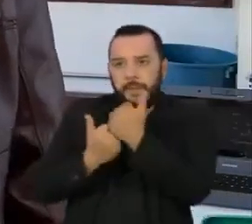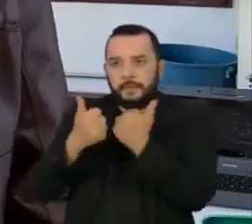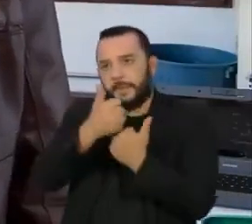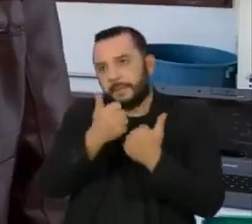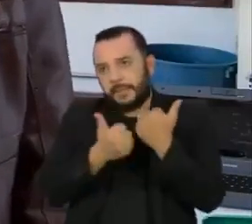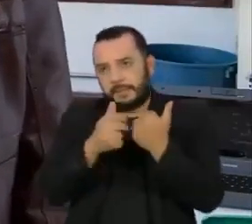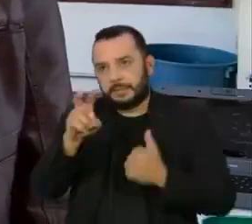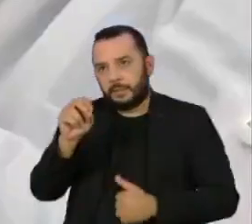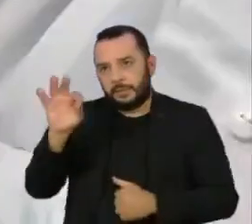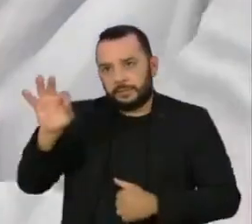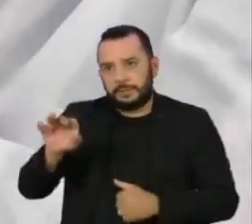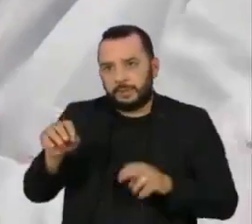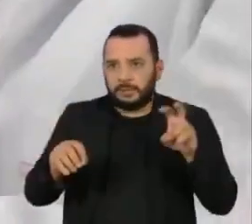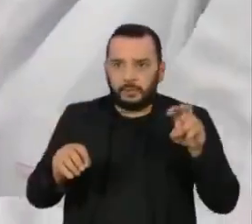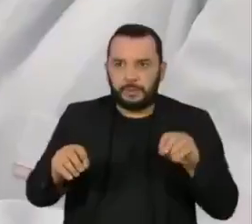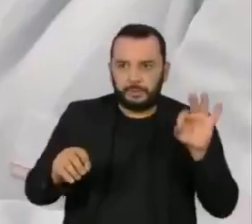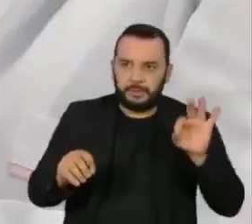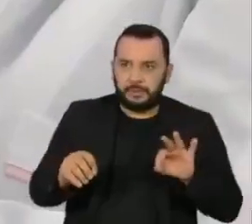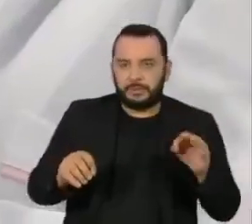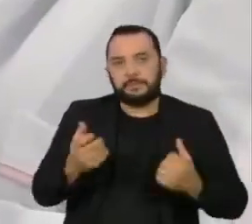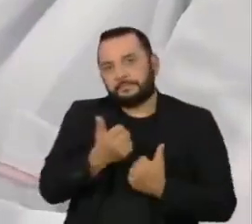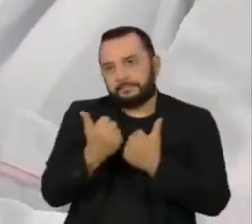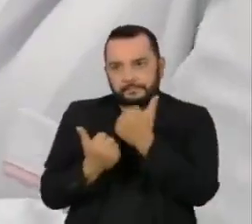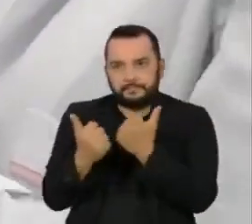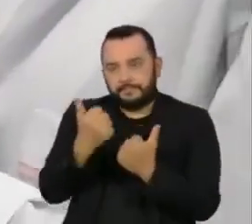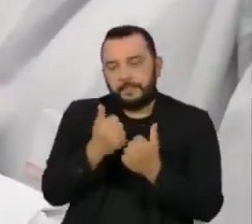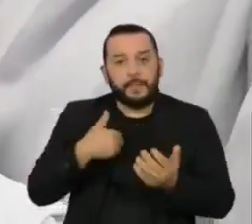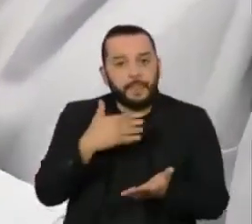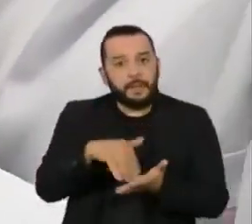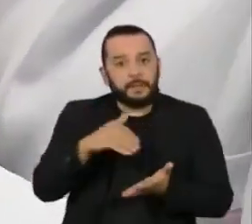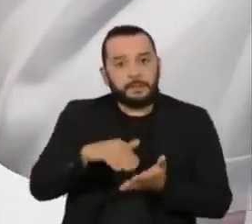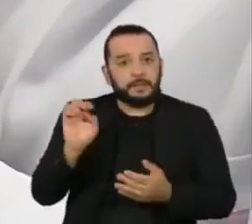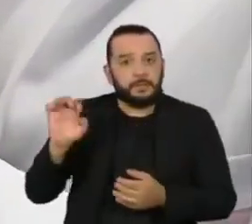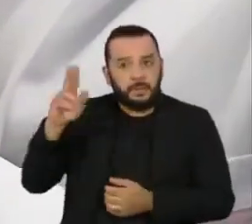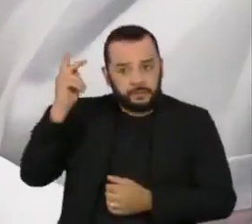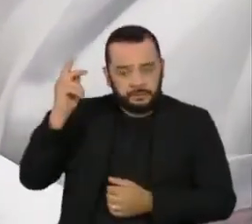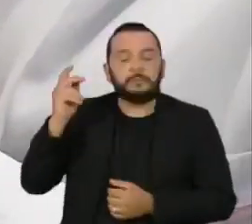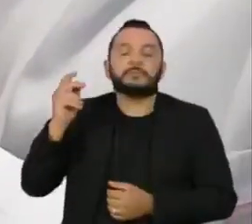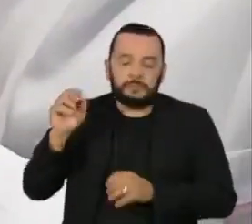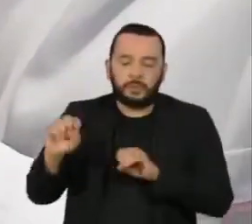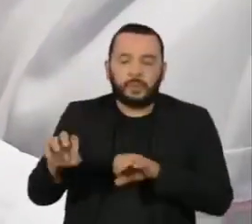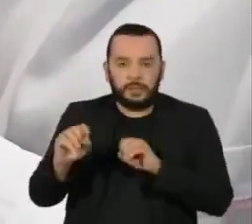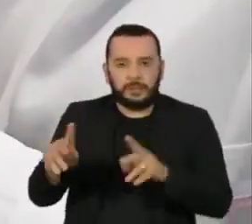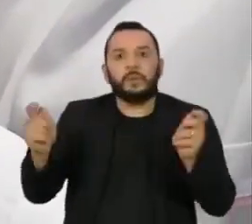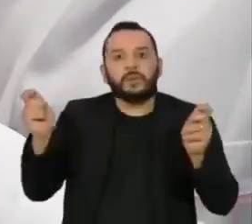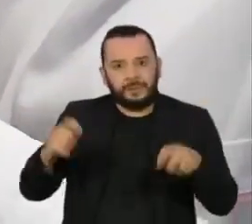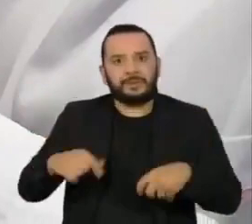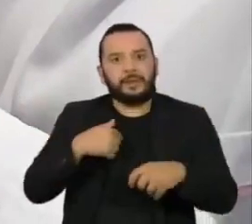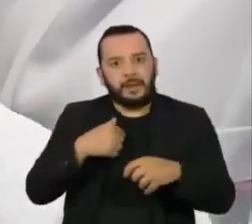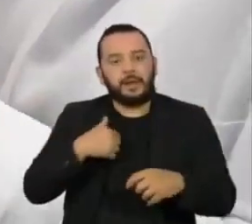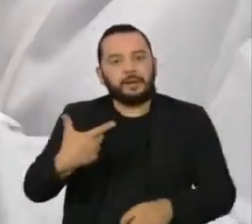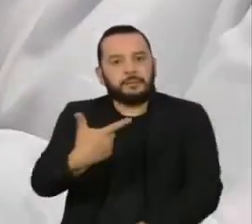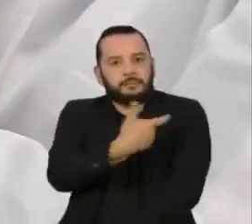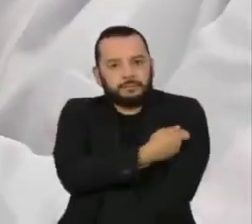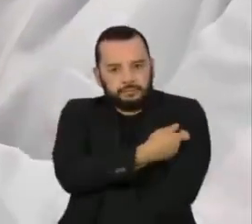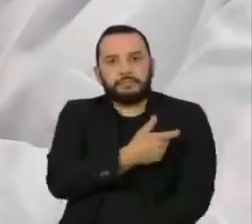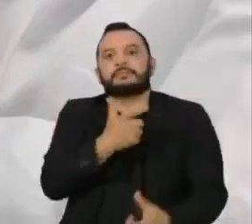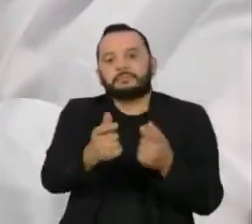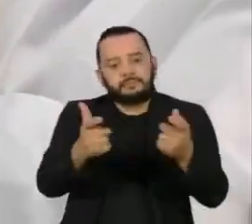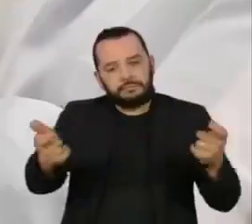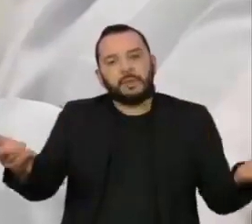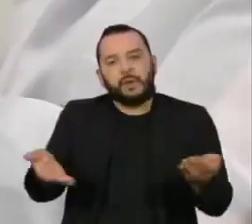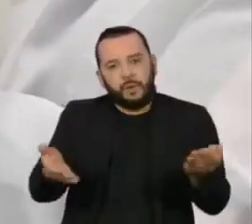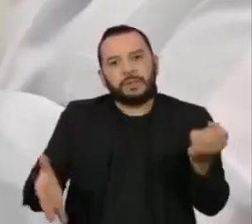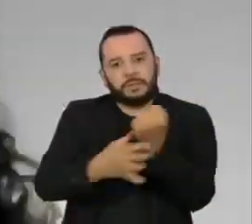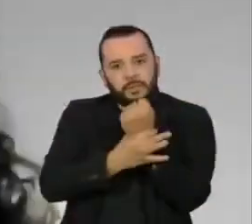receberemos os outros 50%. A Secretaria Estadual de Educação garante a cobertura vacinal como uma condição mais segura para o retorno das